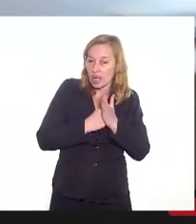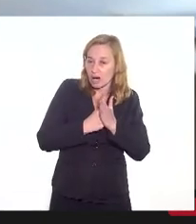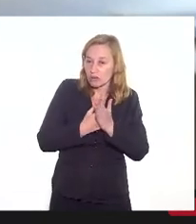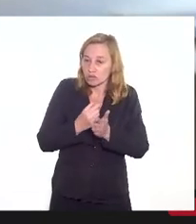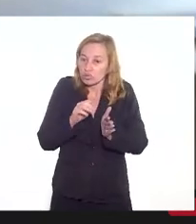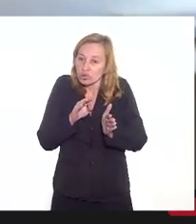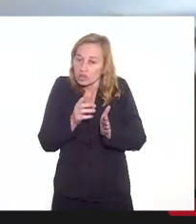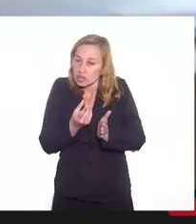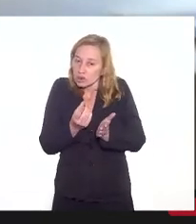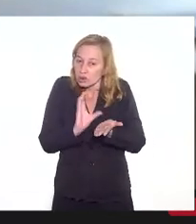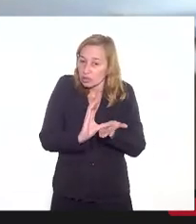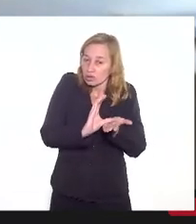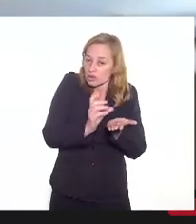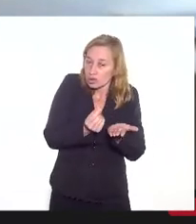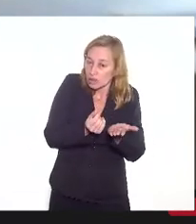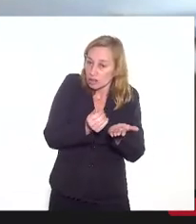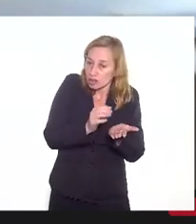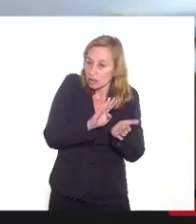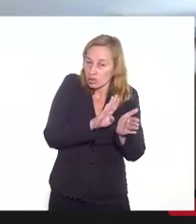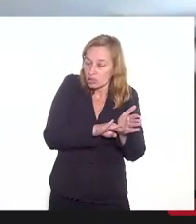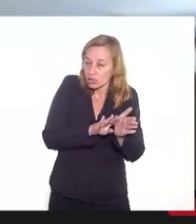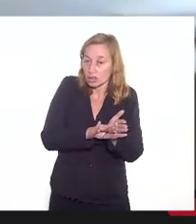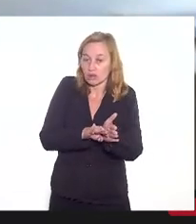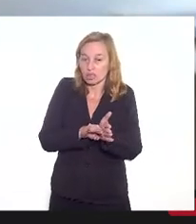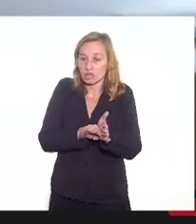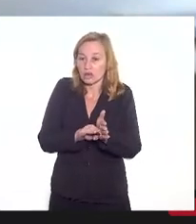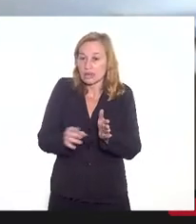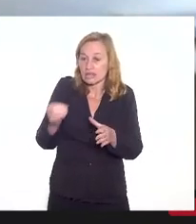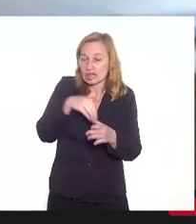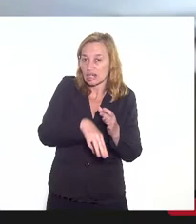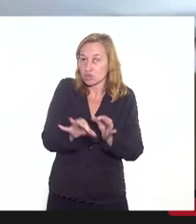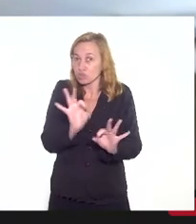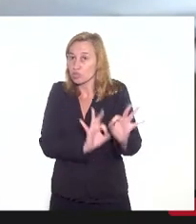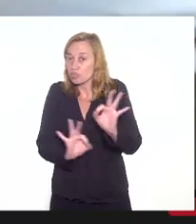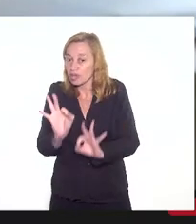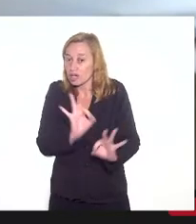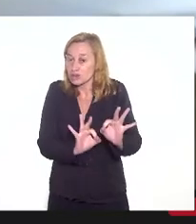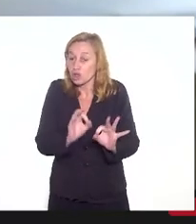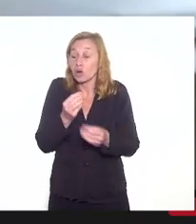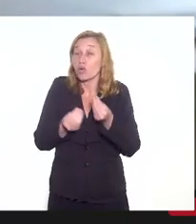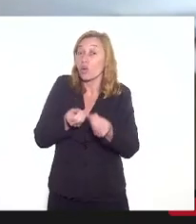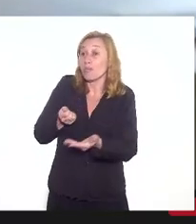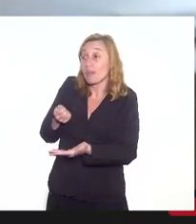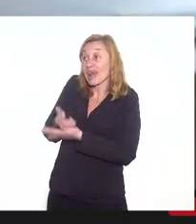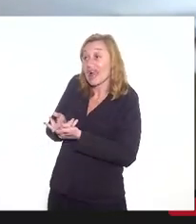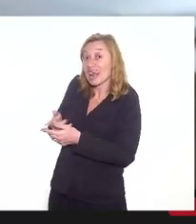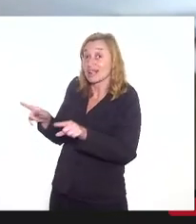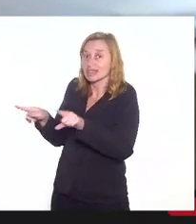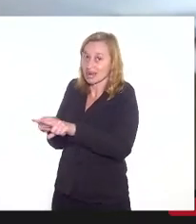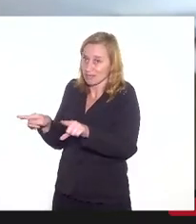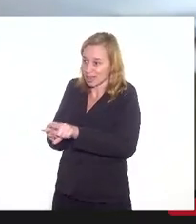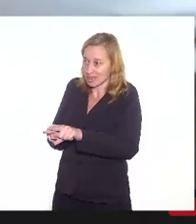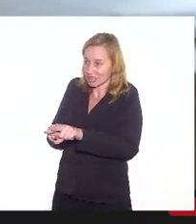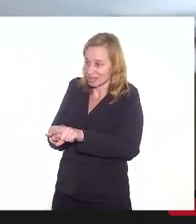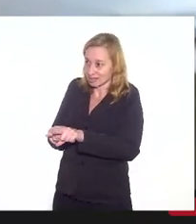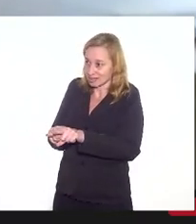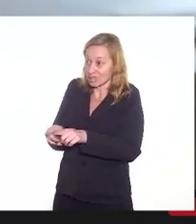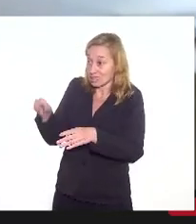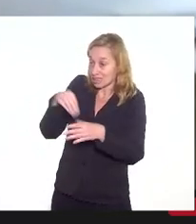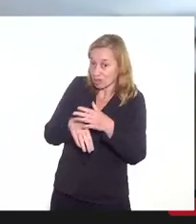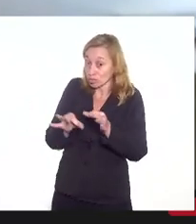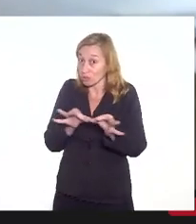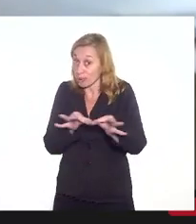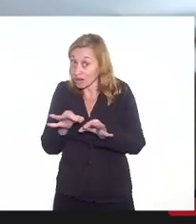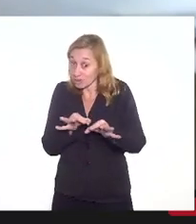despesas estejam computados no plano e como se pagará também, esteja explicitada no plano,